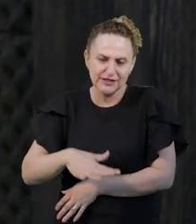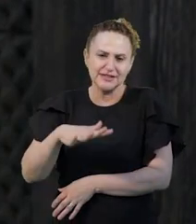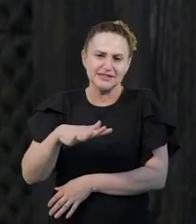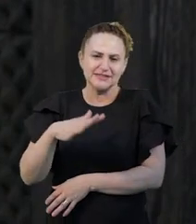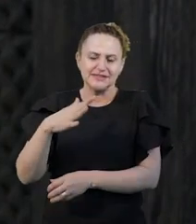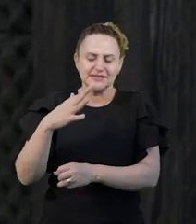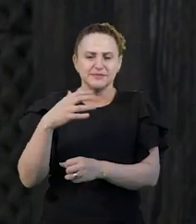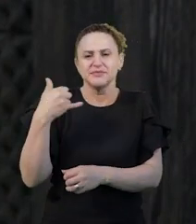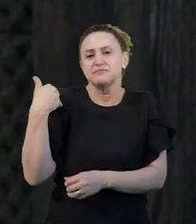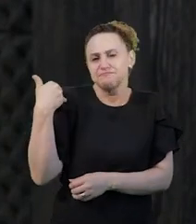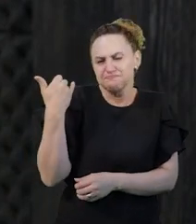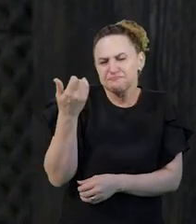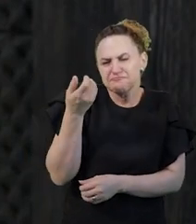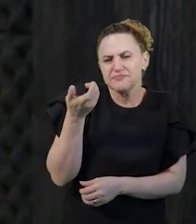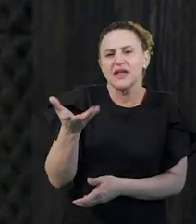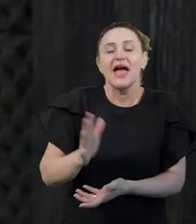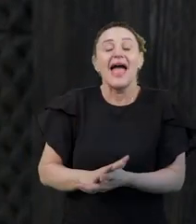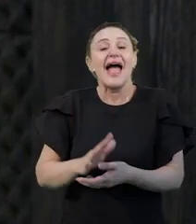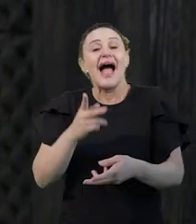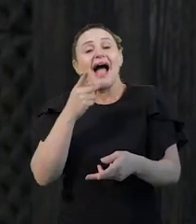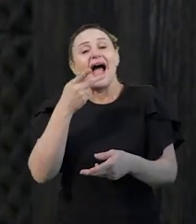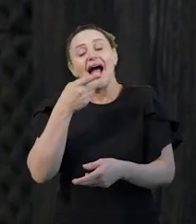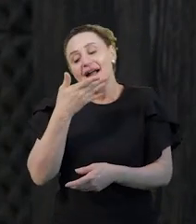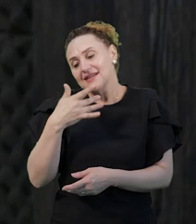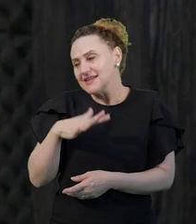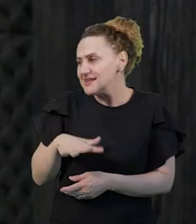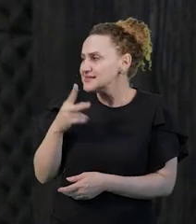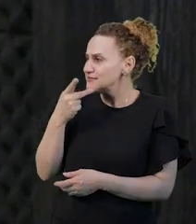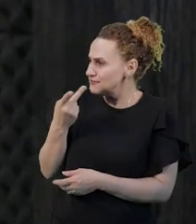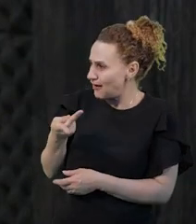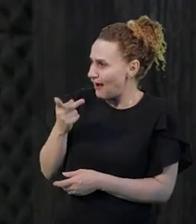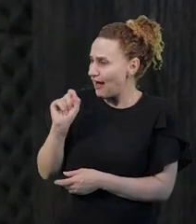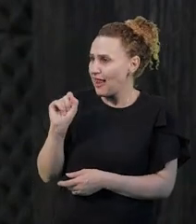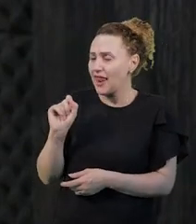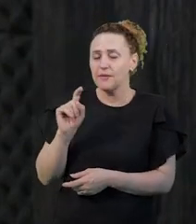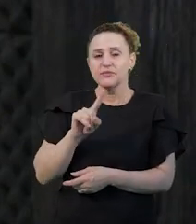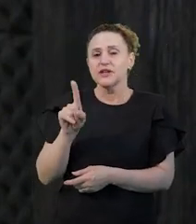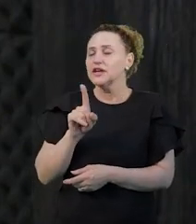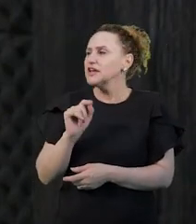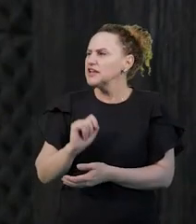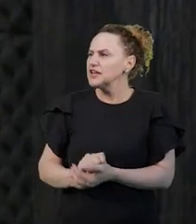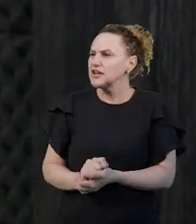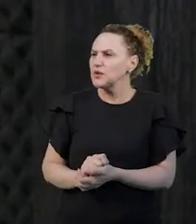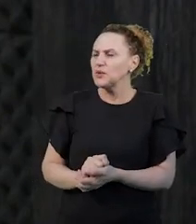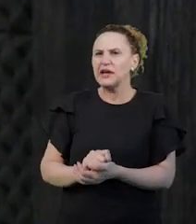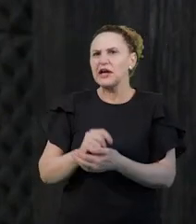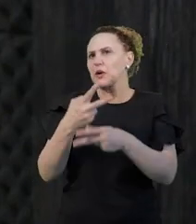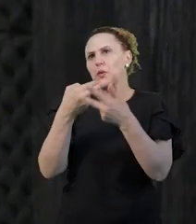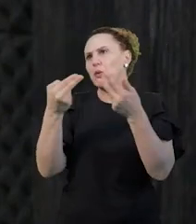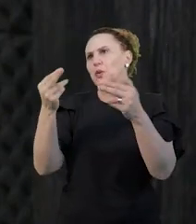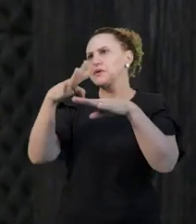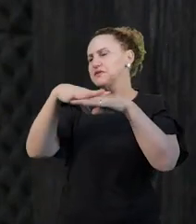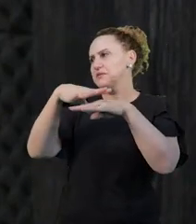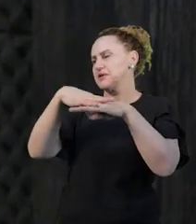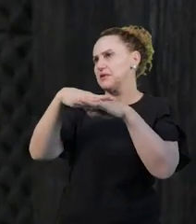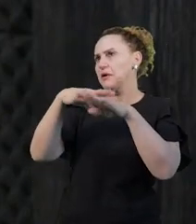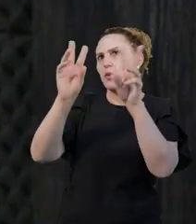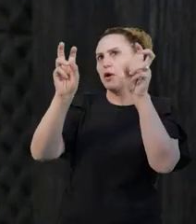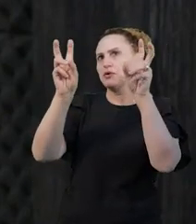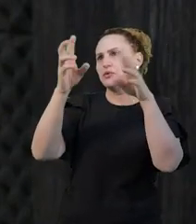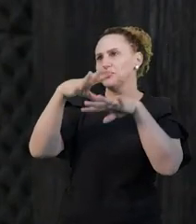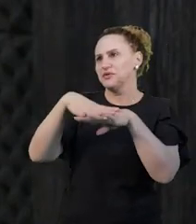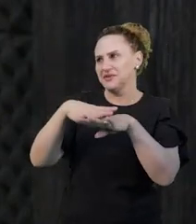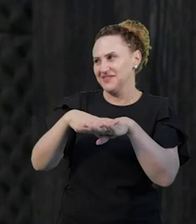A criança fala, a fala dela é uma fala que não é com as coisas da matemática, não é sobre assuntos da